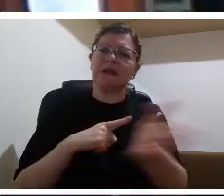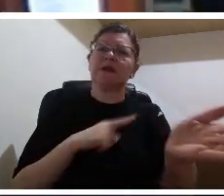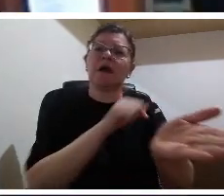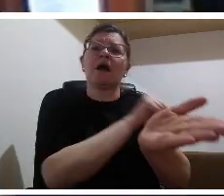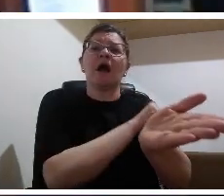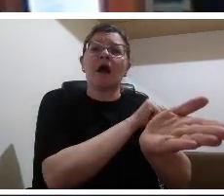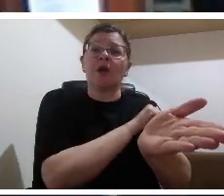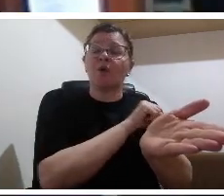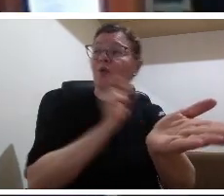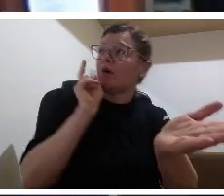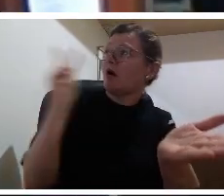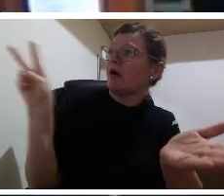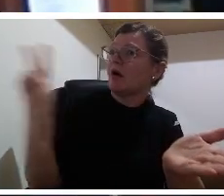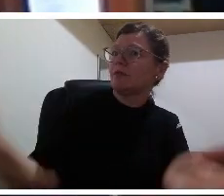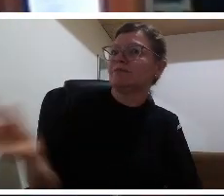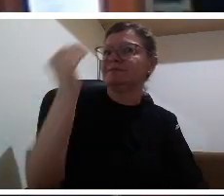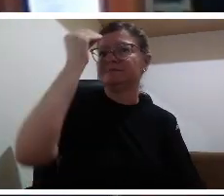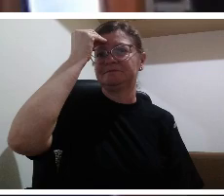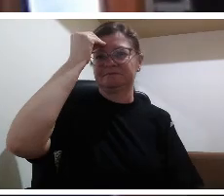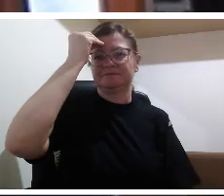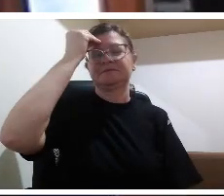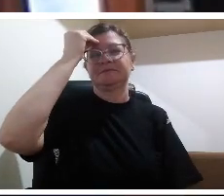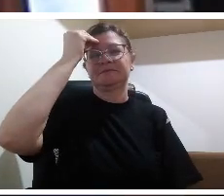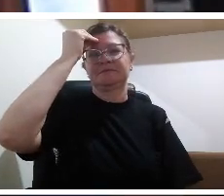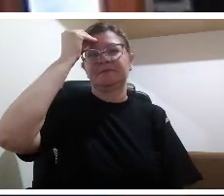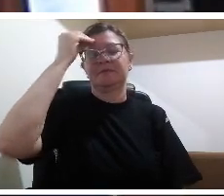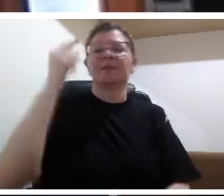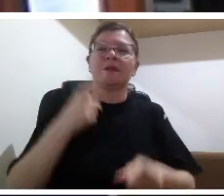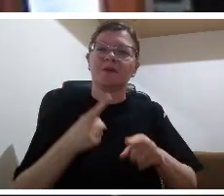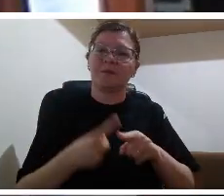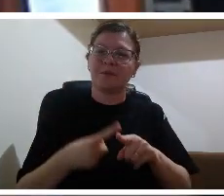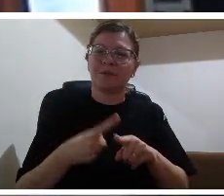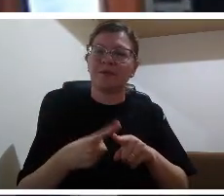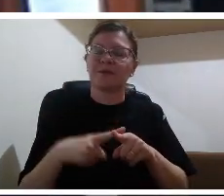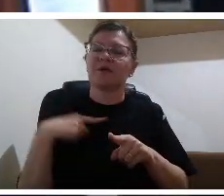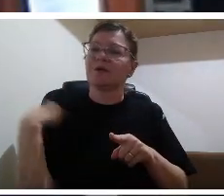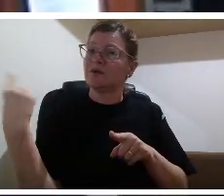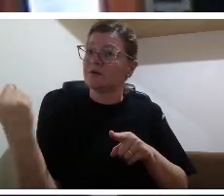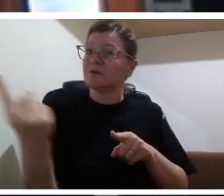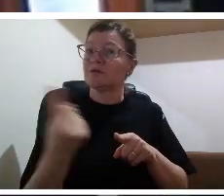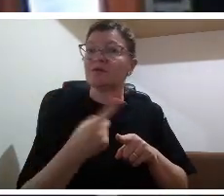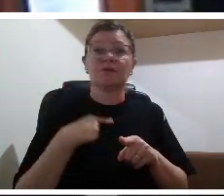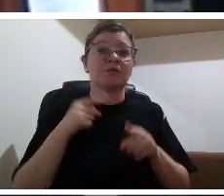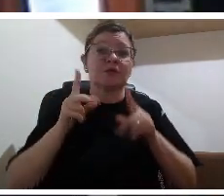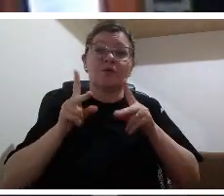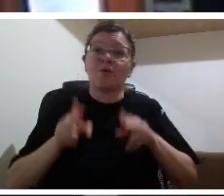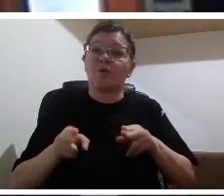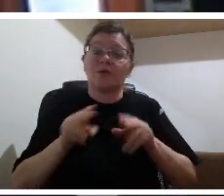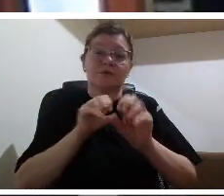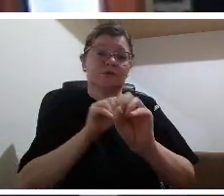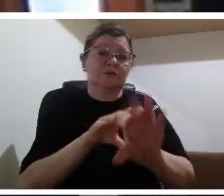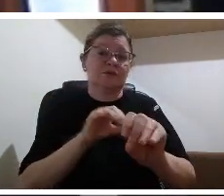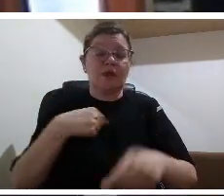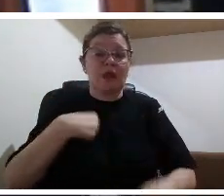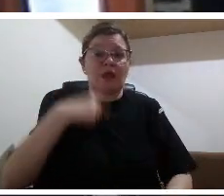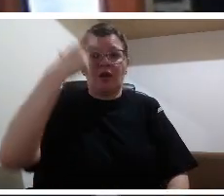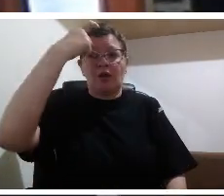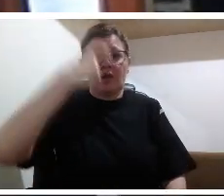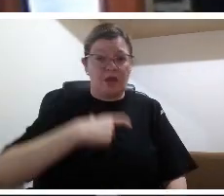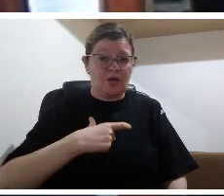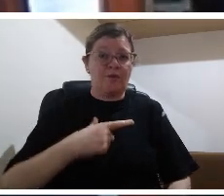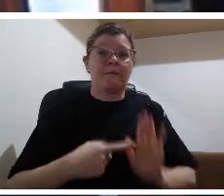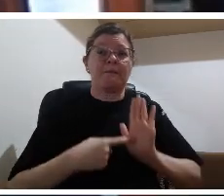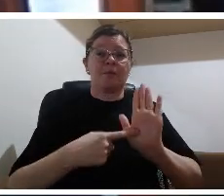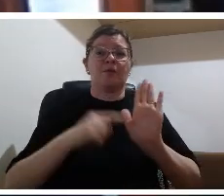eu sou o meu trabalho eu sou a minha relação com o meu aluno então o aluno aprende o conteúdo